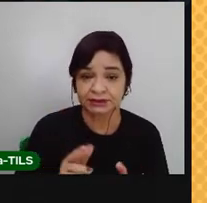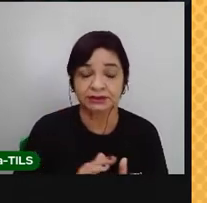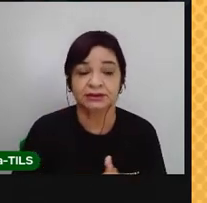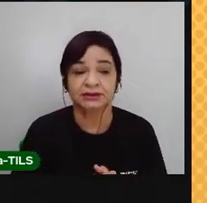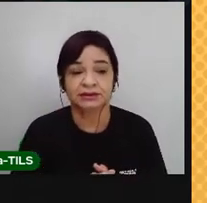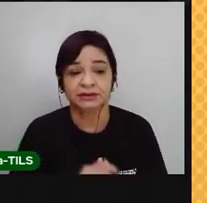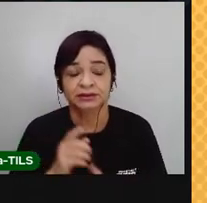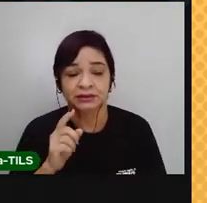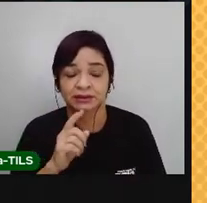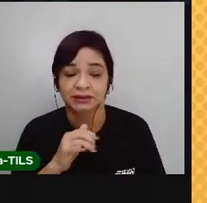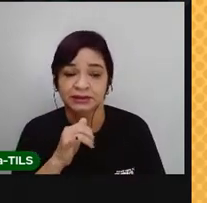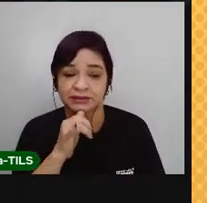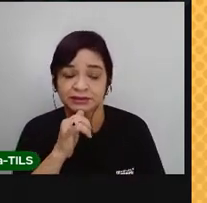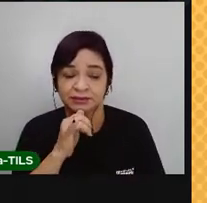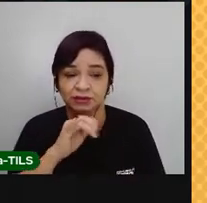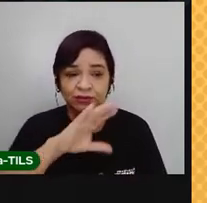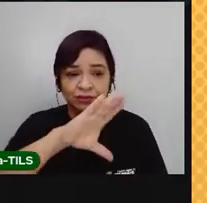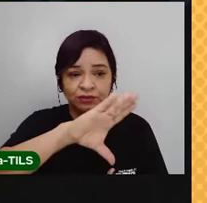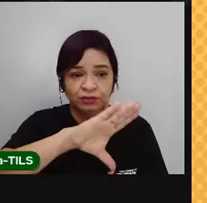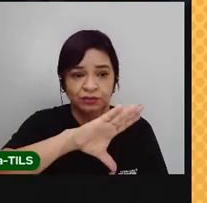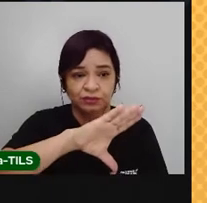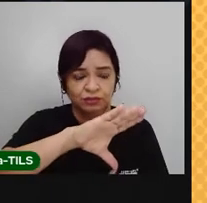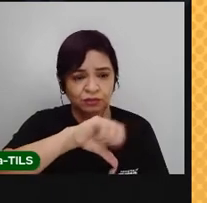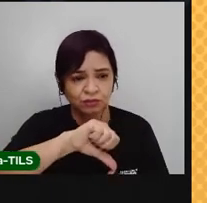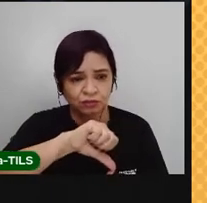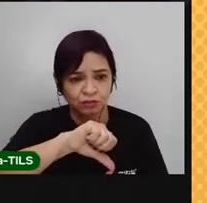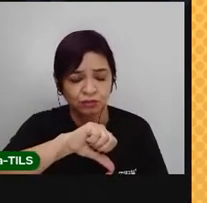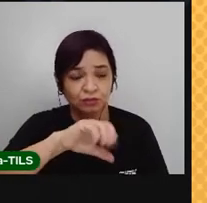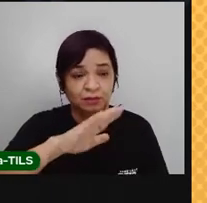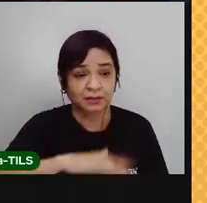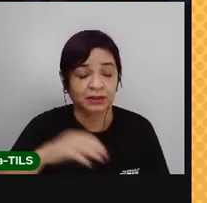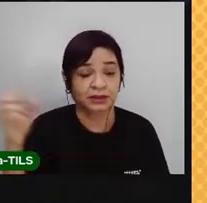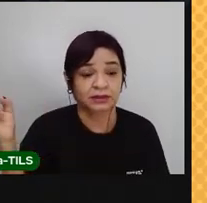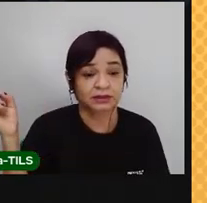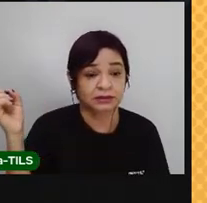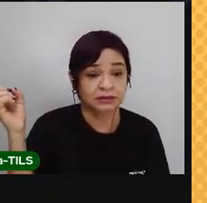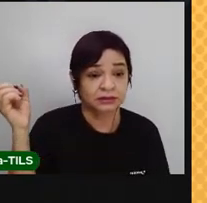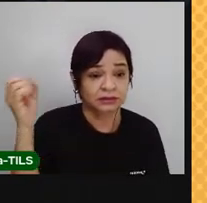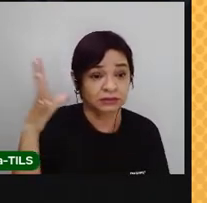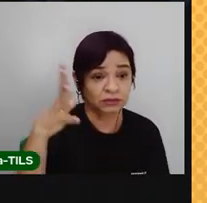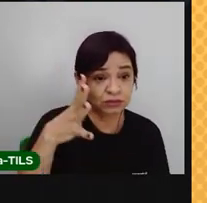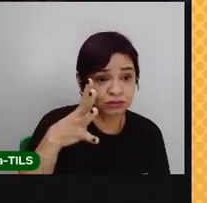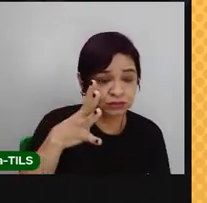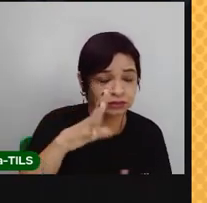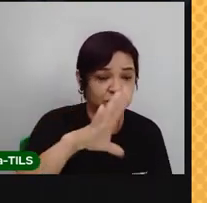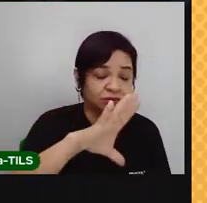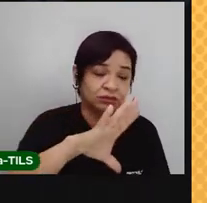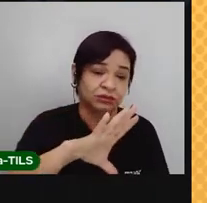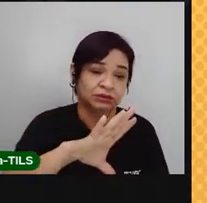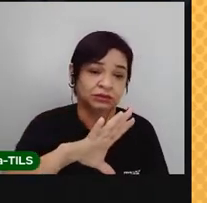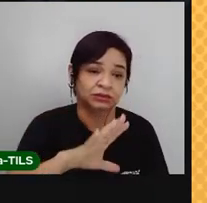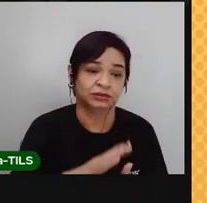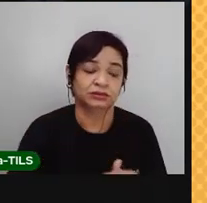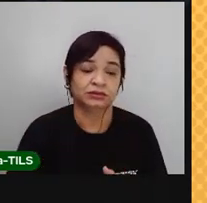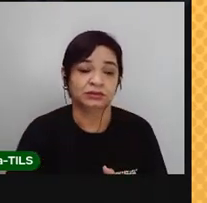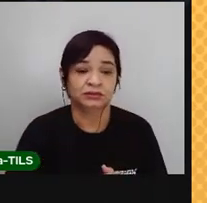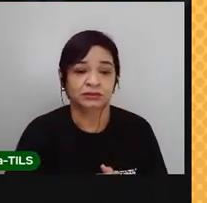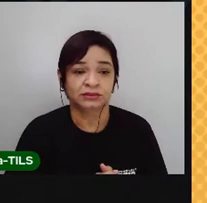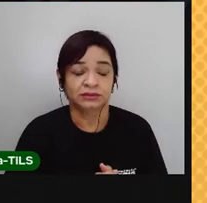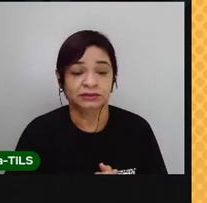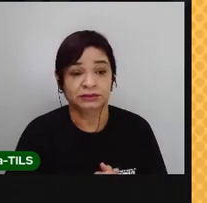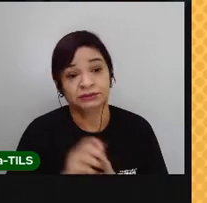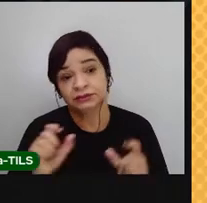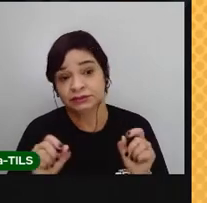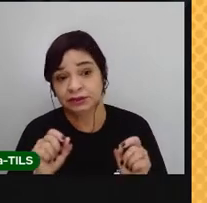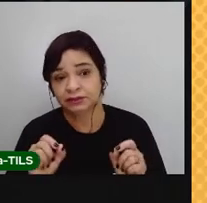porque um hemisfério vai estar recebendo mais luminosidade que o outro. Então, tem o solstício de inverno e o solstício de verão.